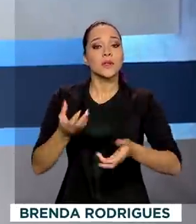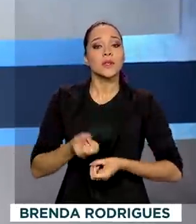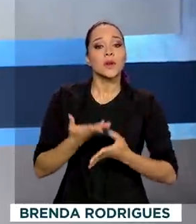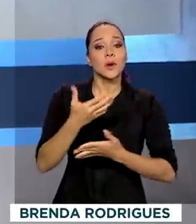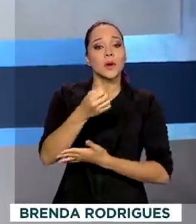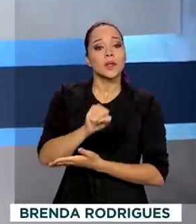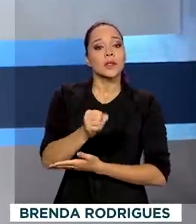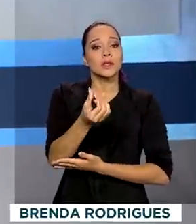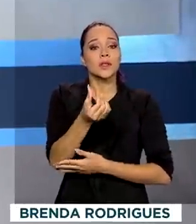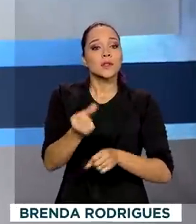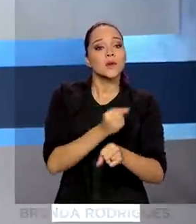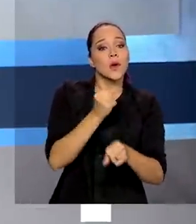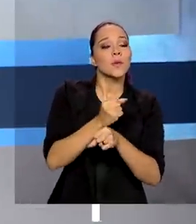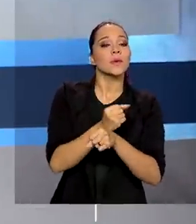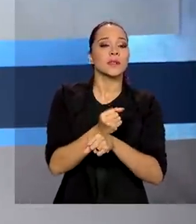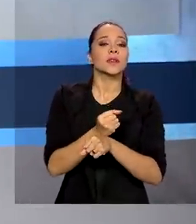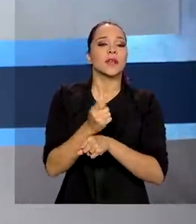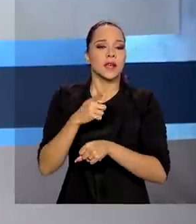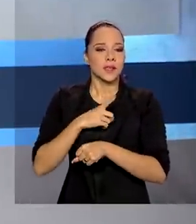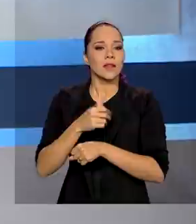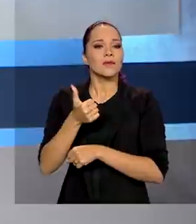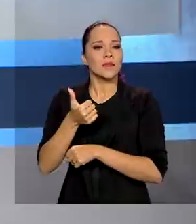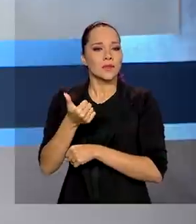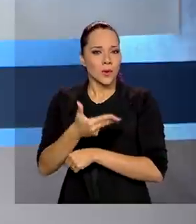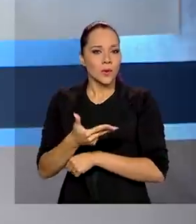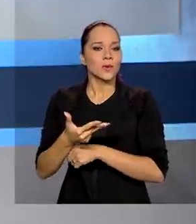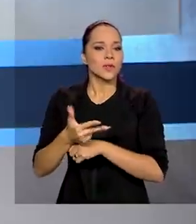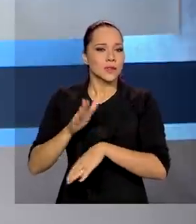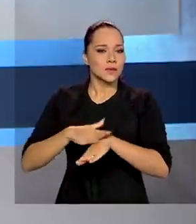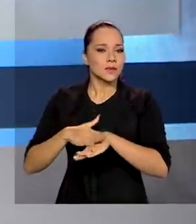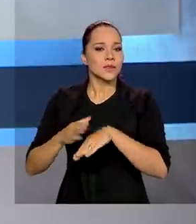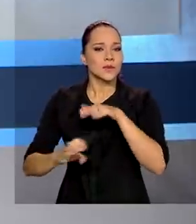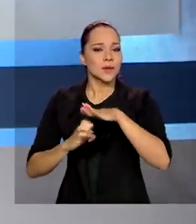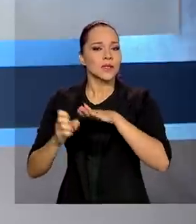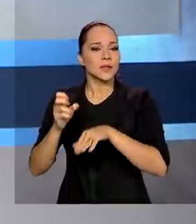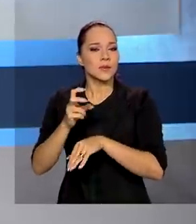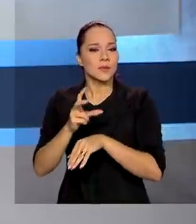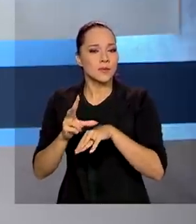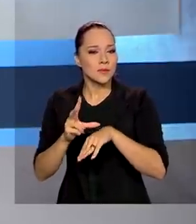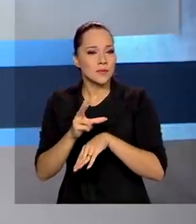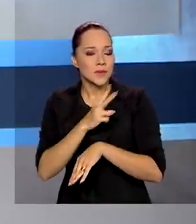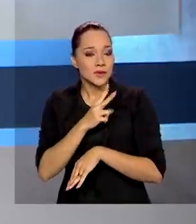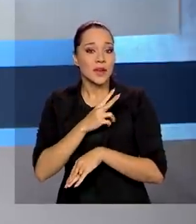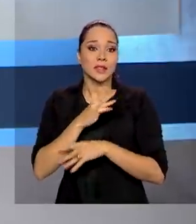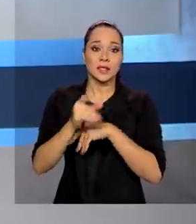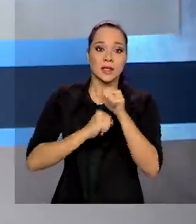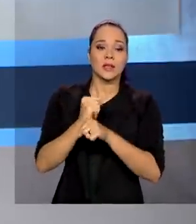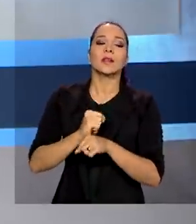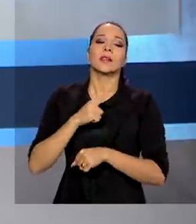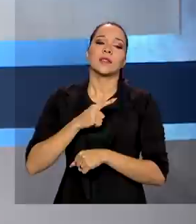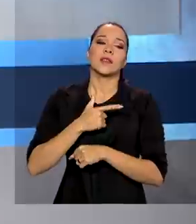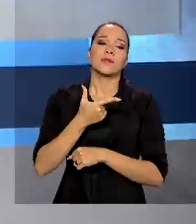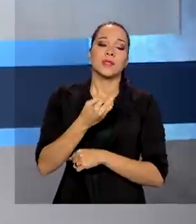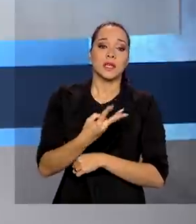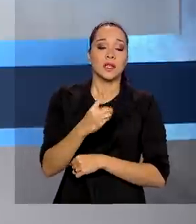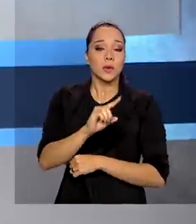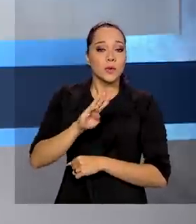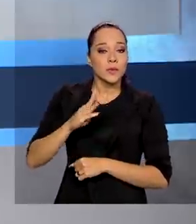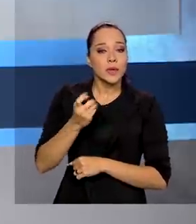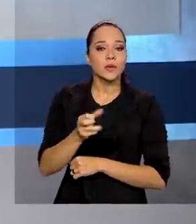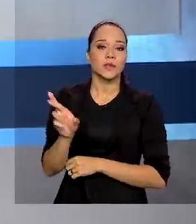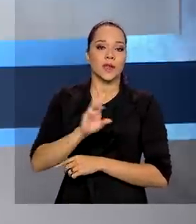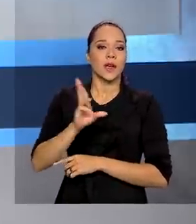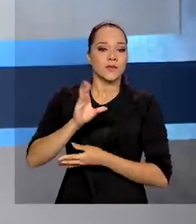obras e realizou 12 concessões neste ano, o que gerou 31 bilhões de reais de investimentos no país.